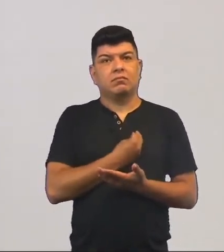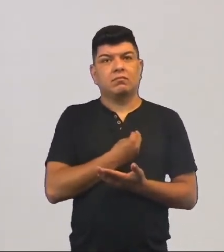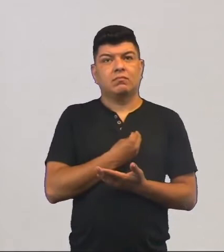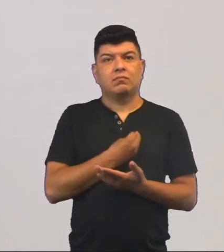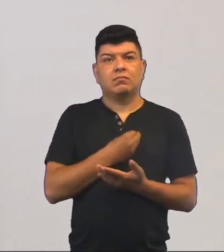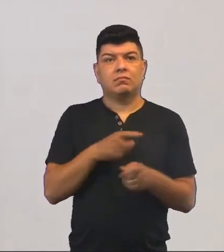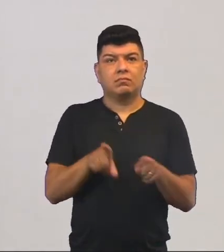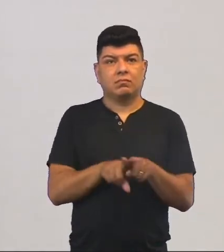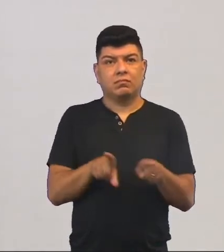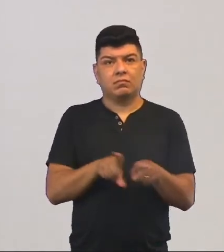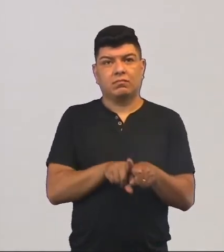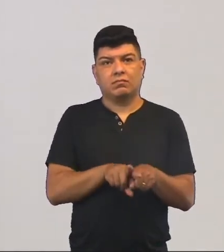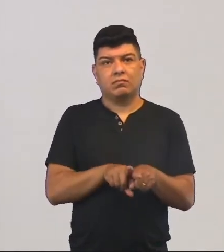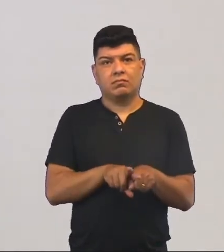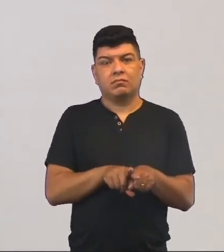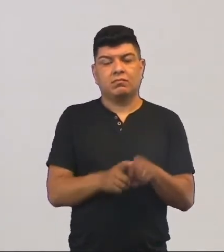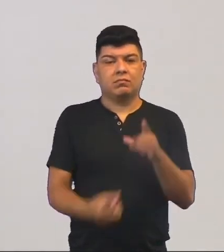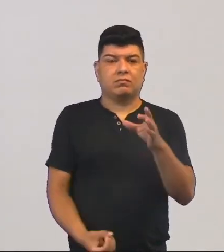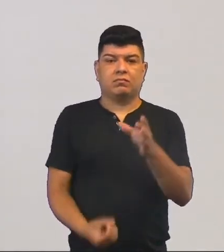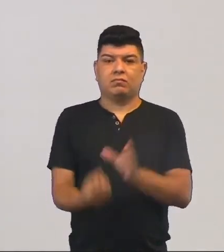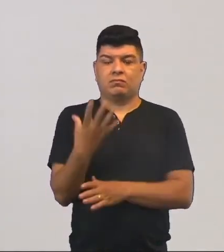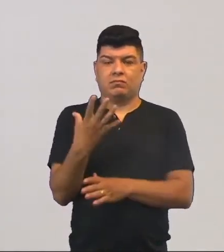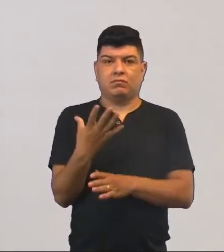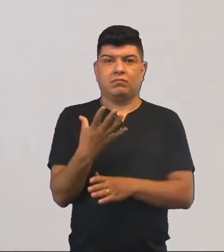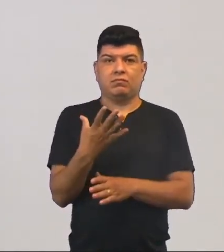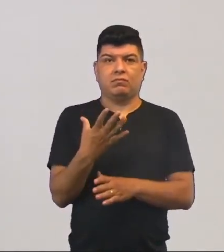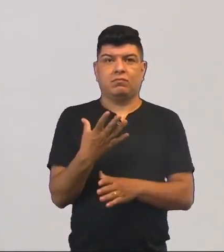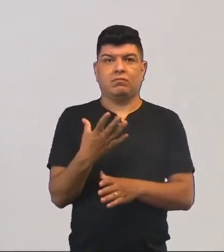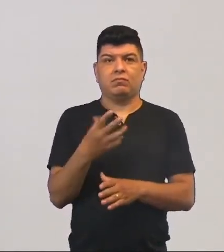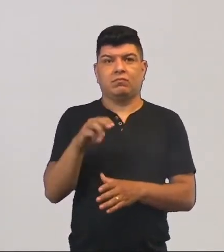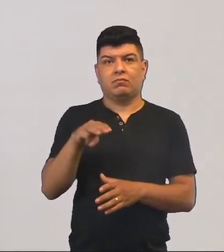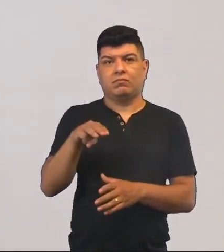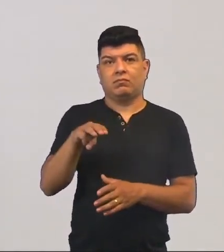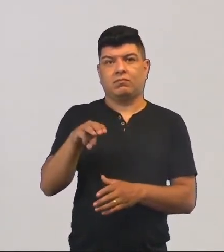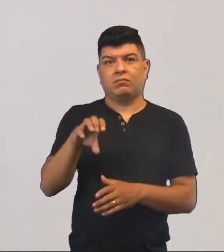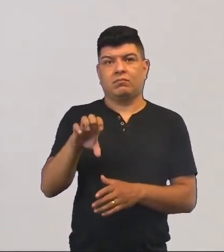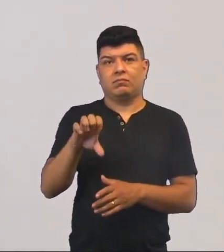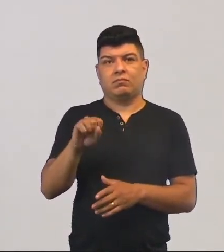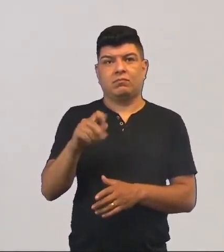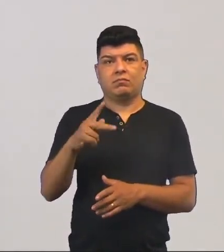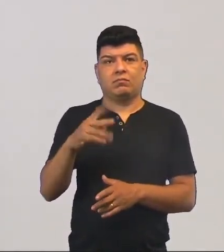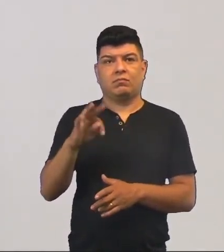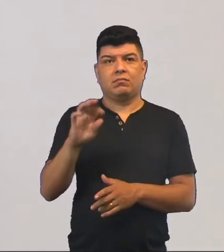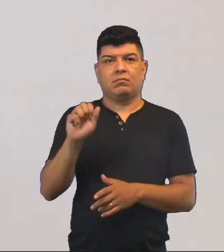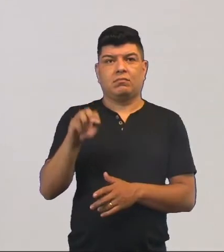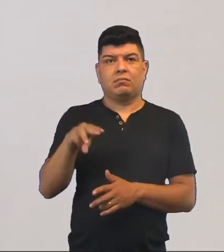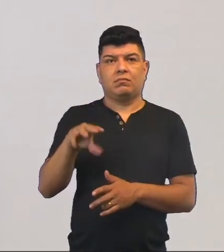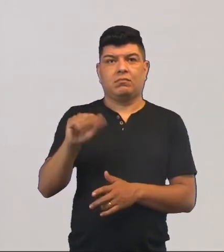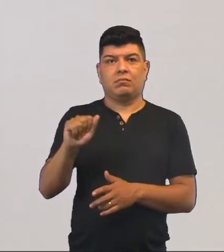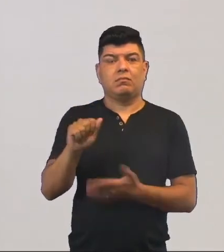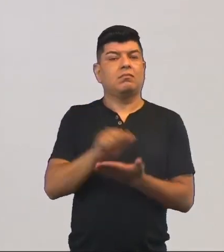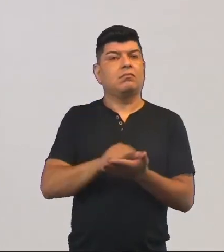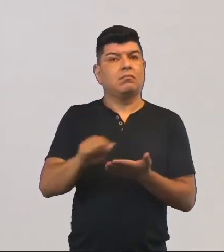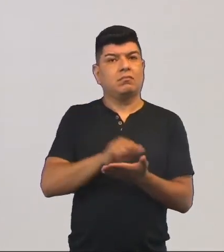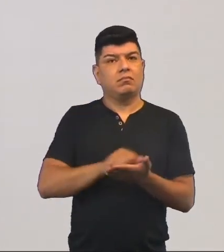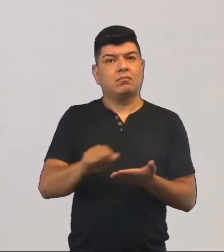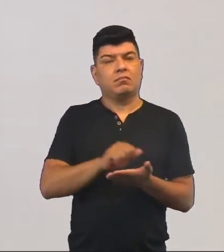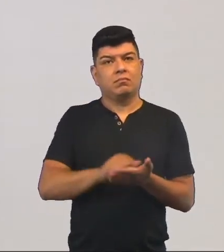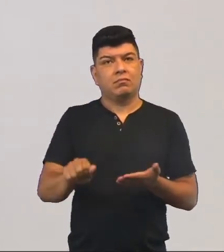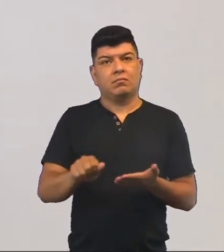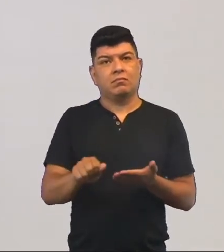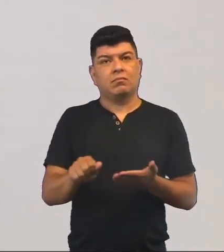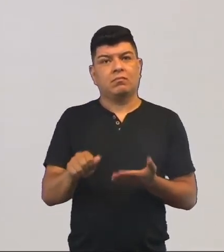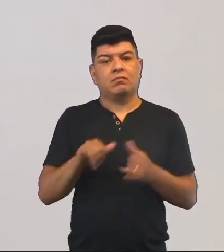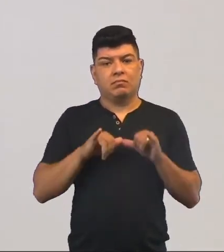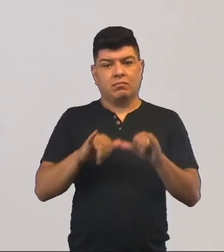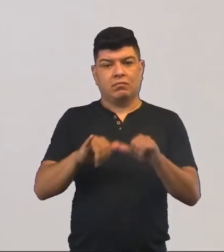né? E isso também surgiu na Mesopotâmia por causa da necessidade de registrar materiais de transações